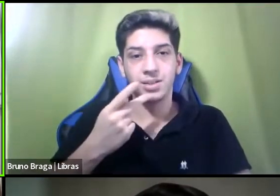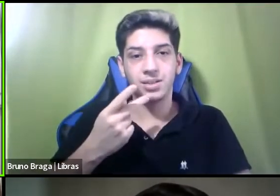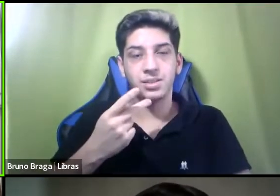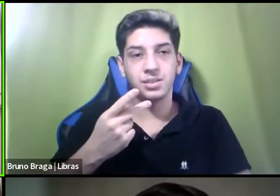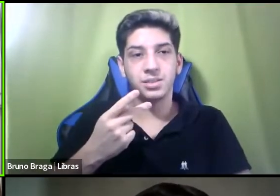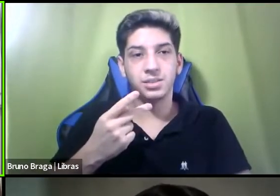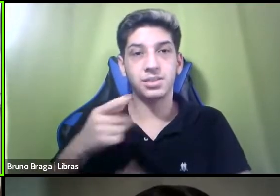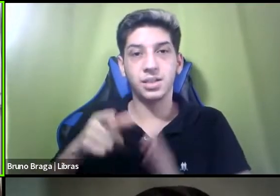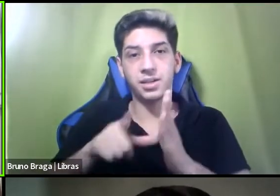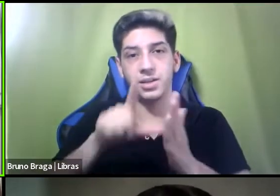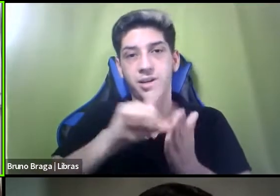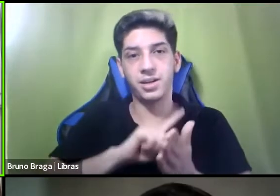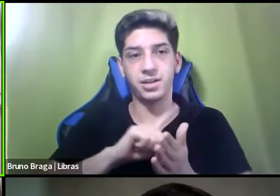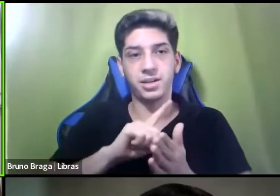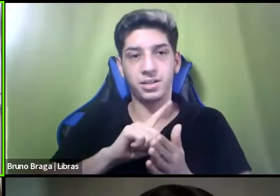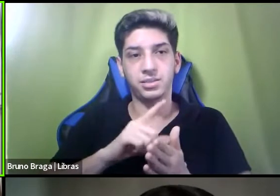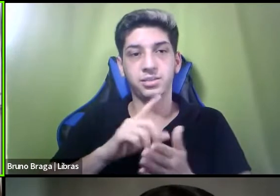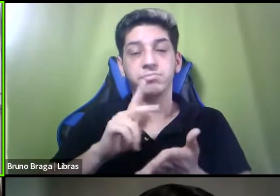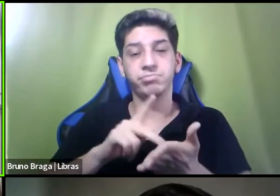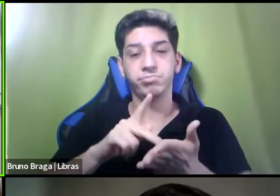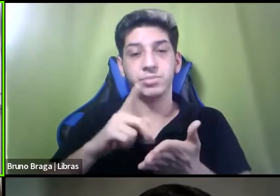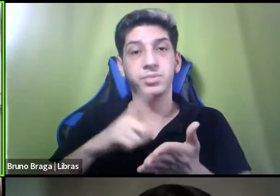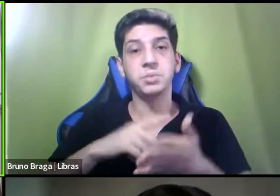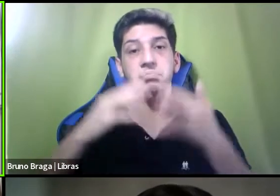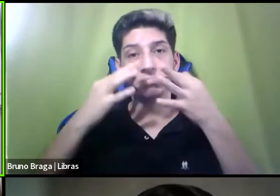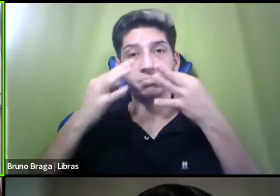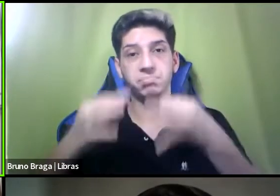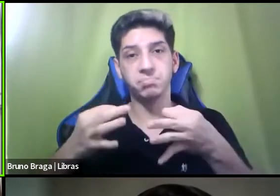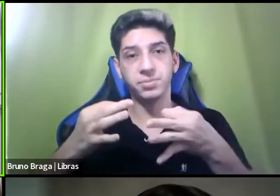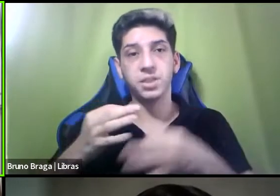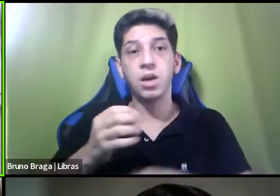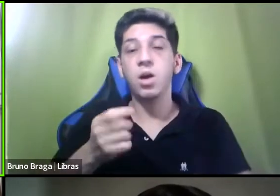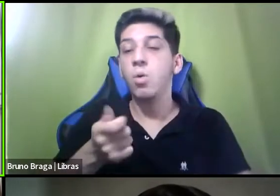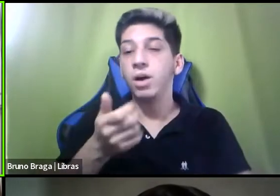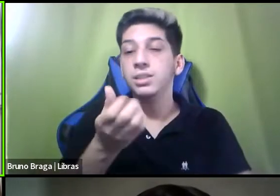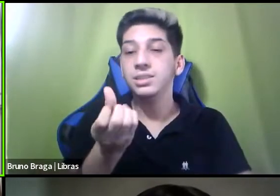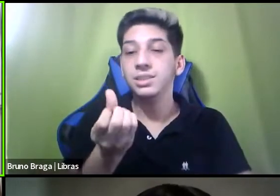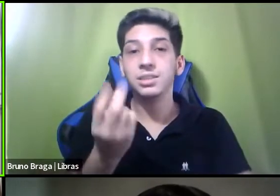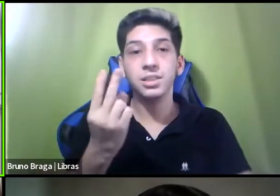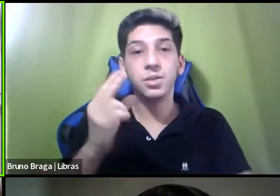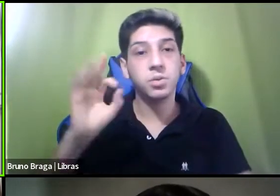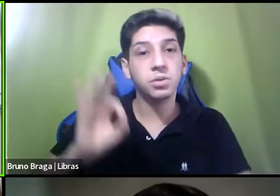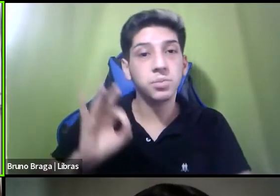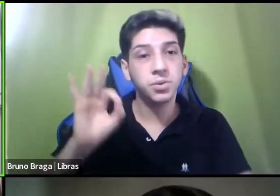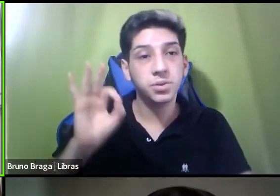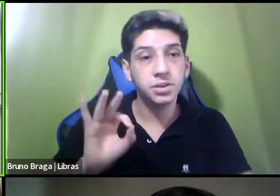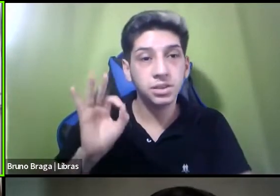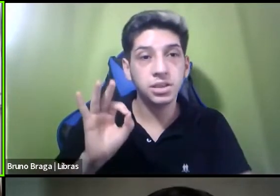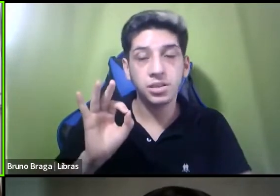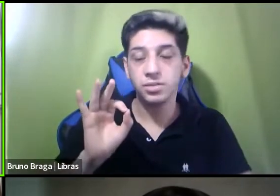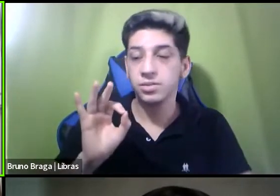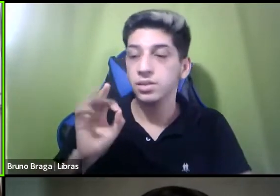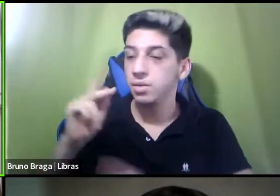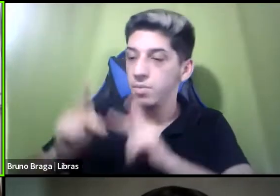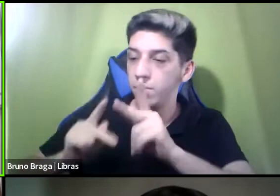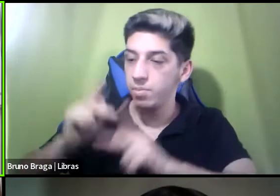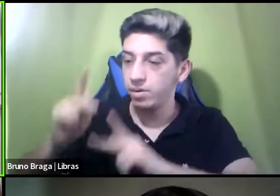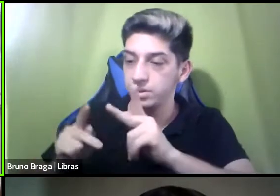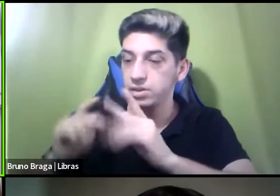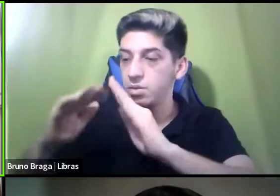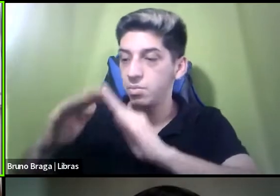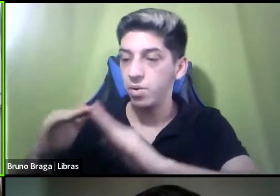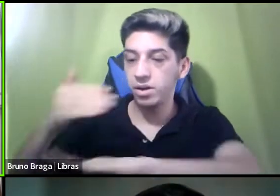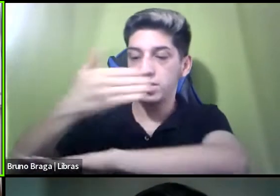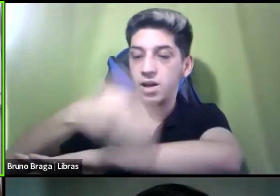previamente que me chamou muito atenção quase 62% da população em situação de lua não